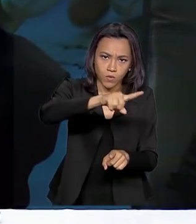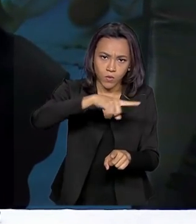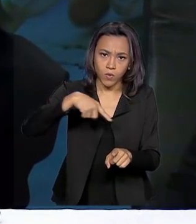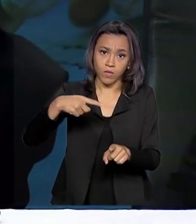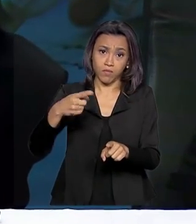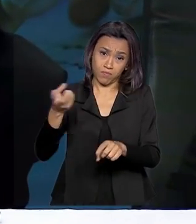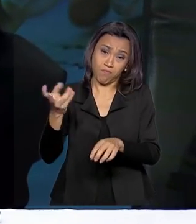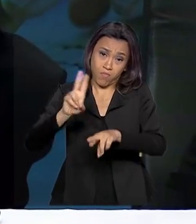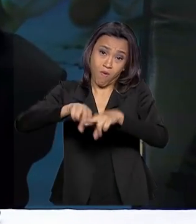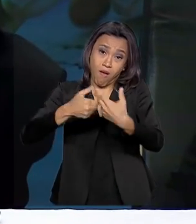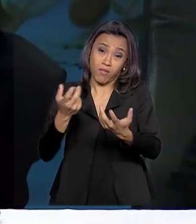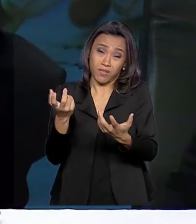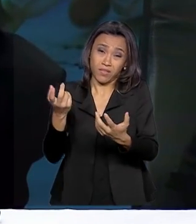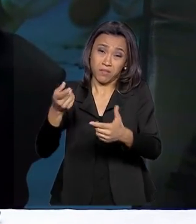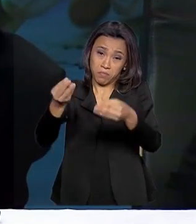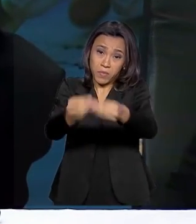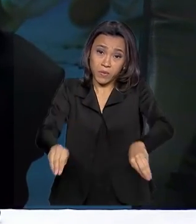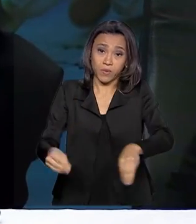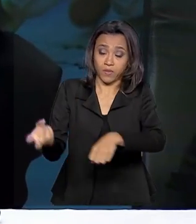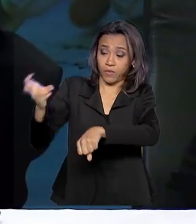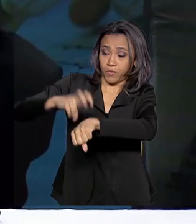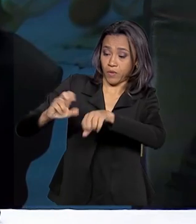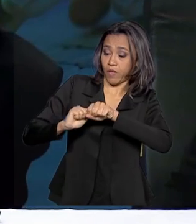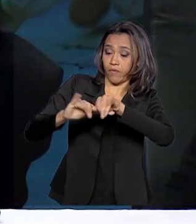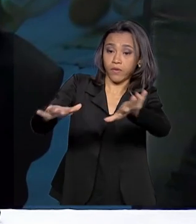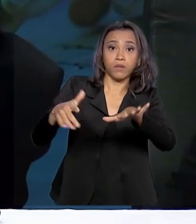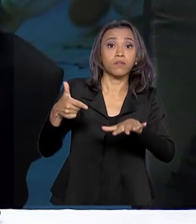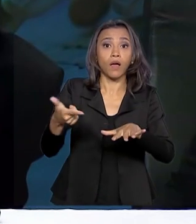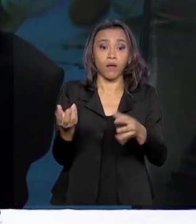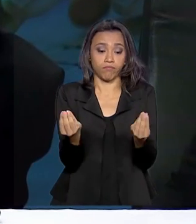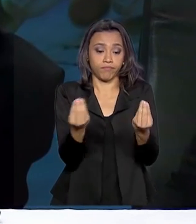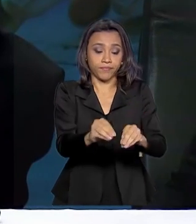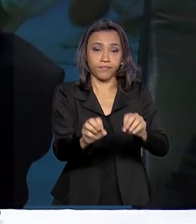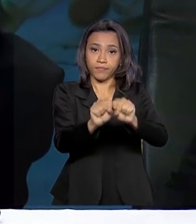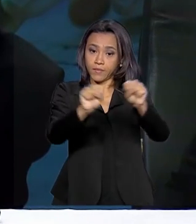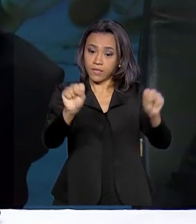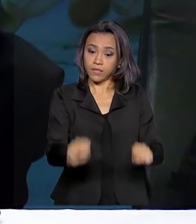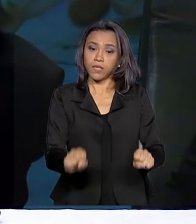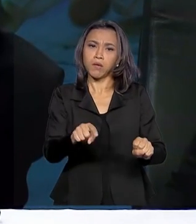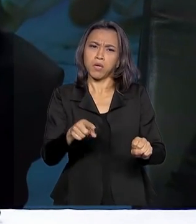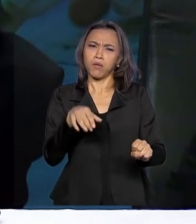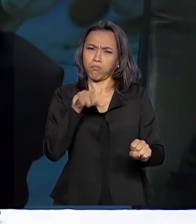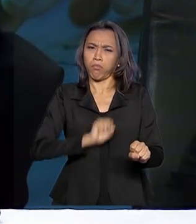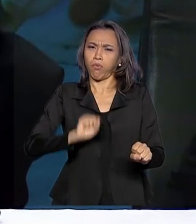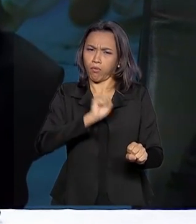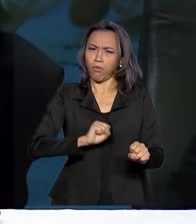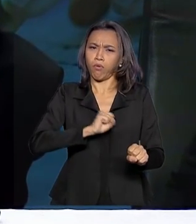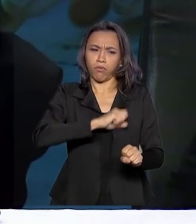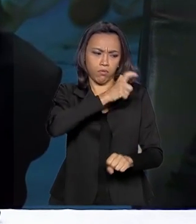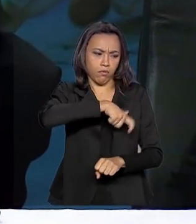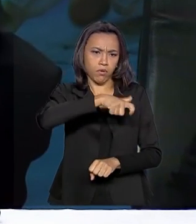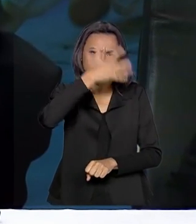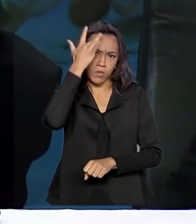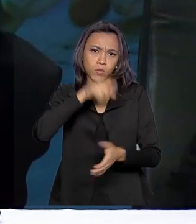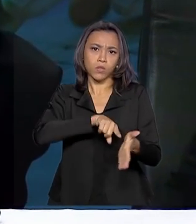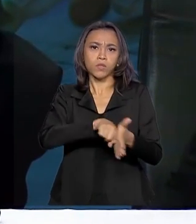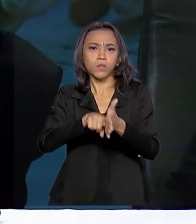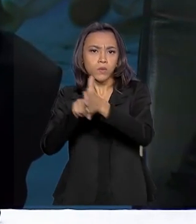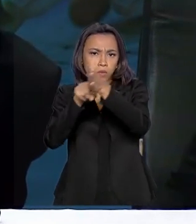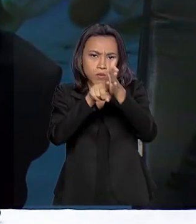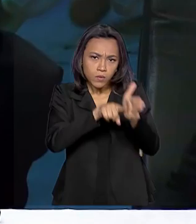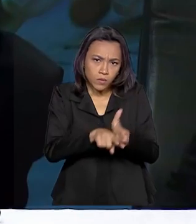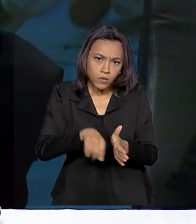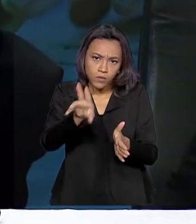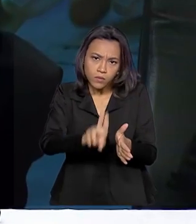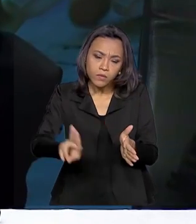coronavírus ficam uma plataforma disponível para utilização pelos consumidores. Questões relacionadas